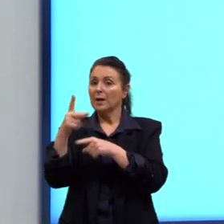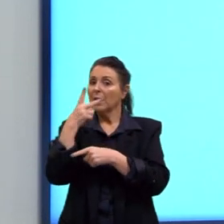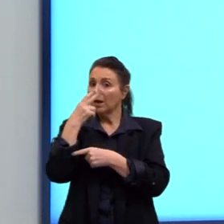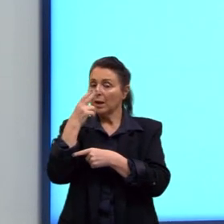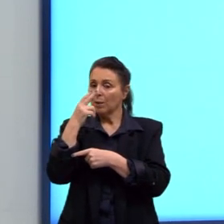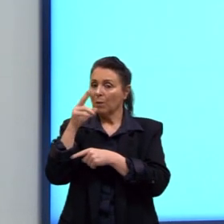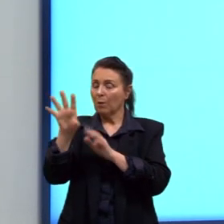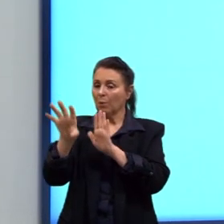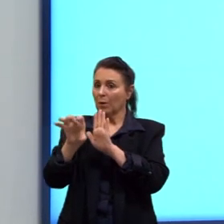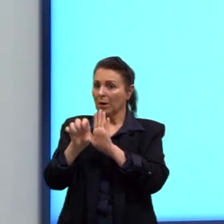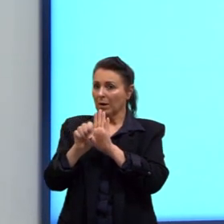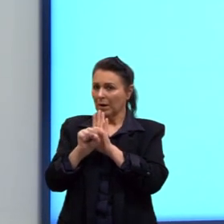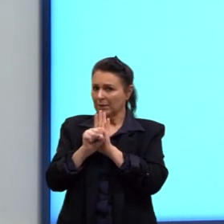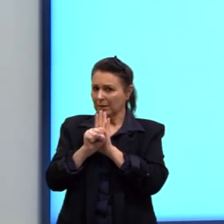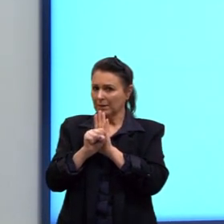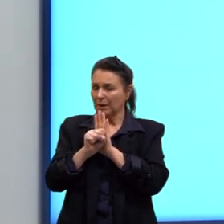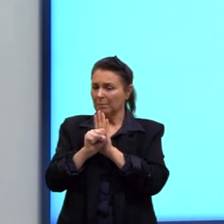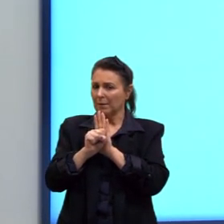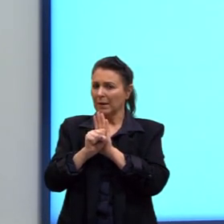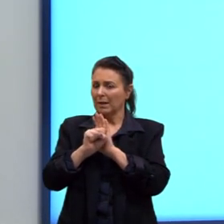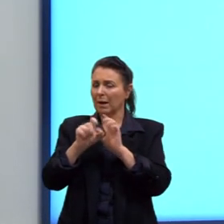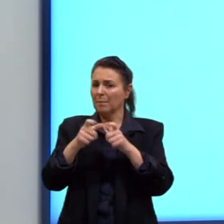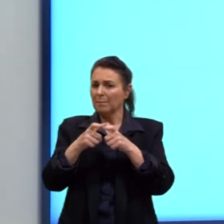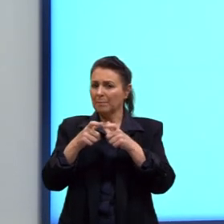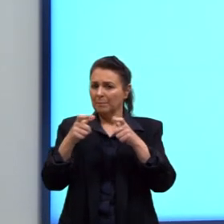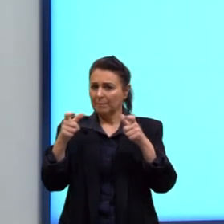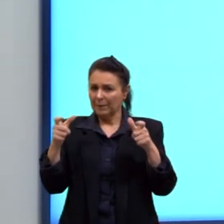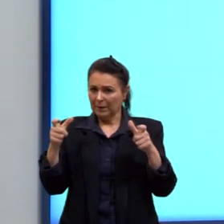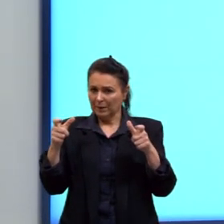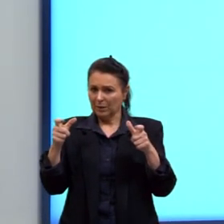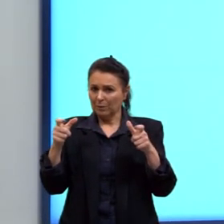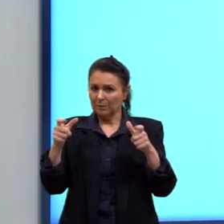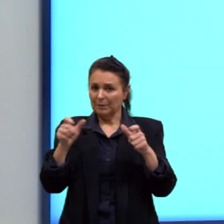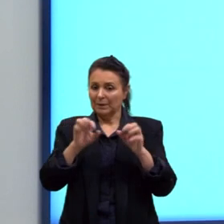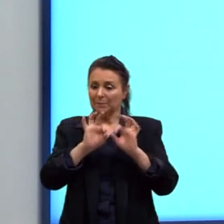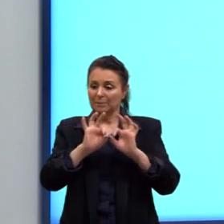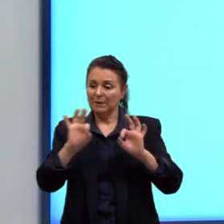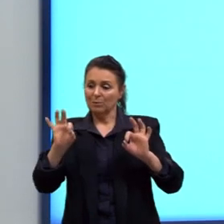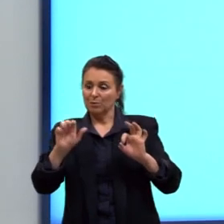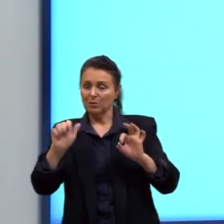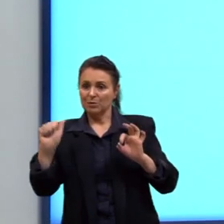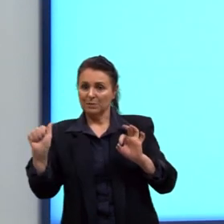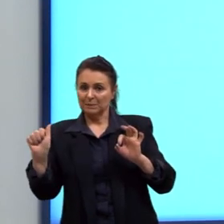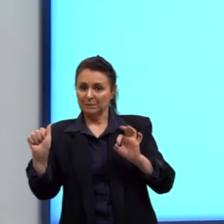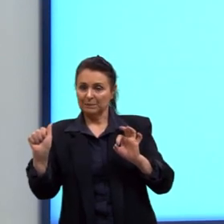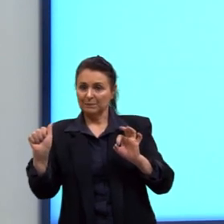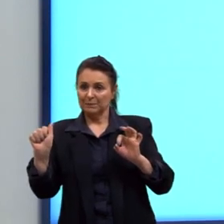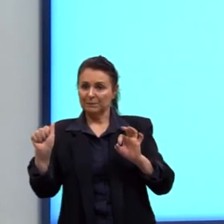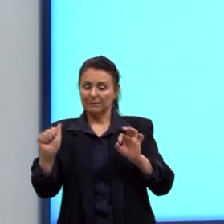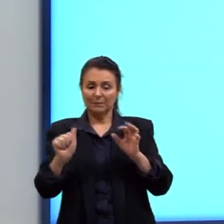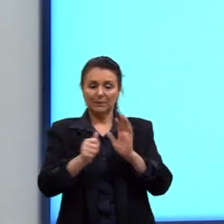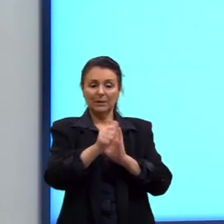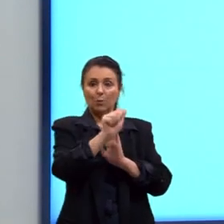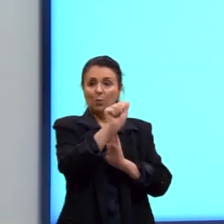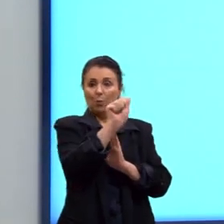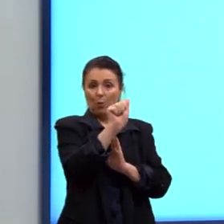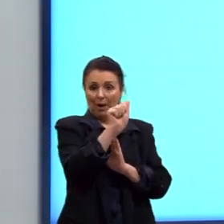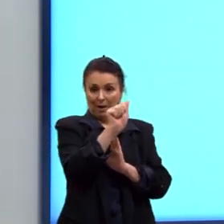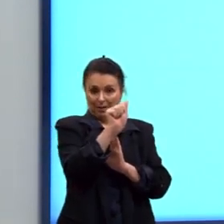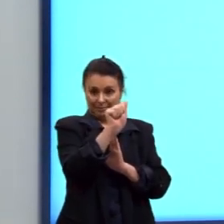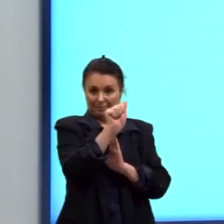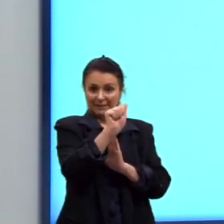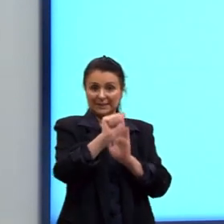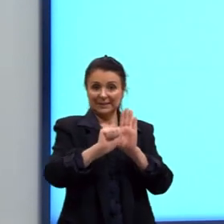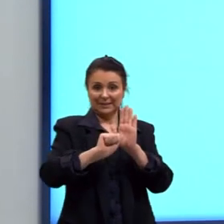atraída pela carga maior na região mais afastada A. Então, aqui a gente tem uma carga maior aqui.